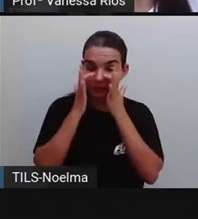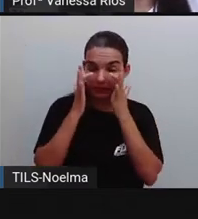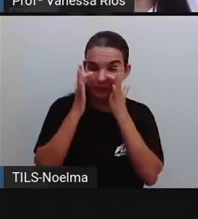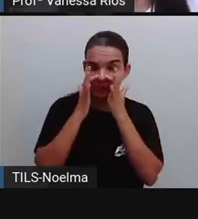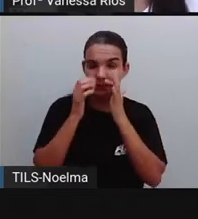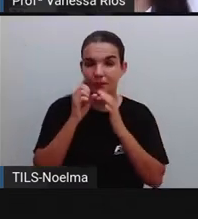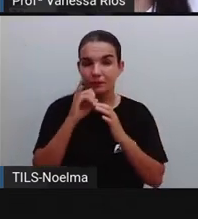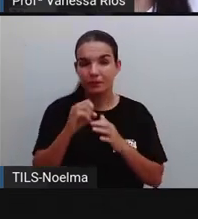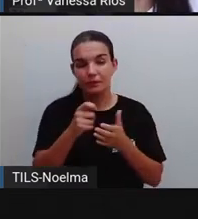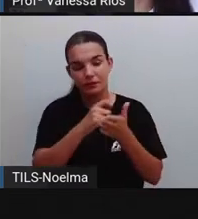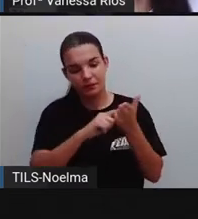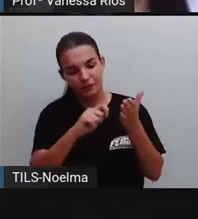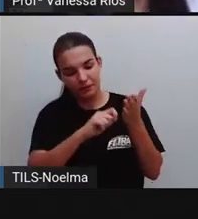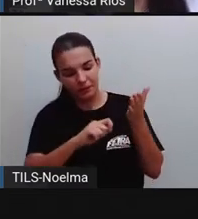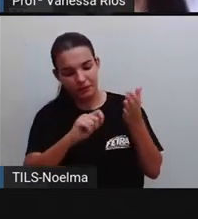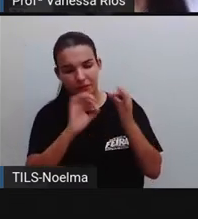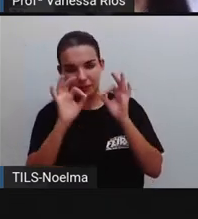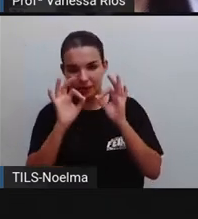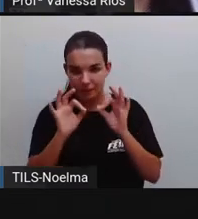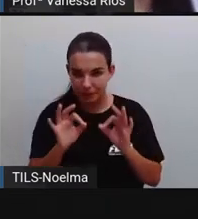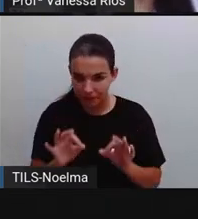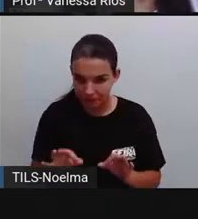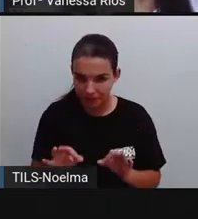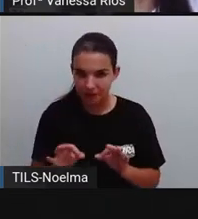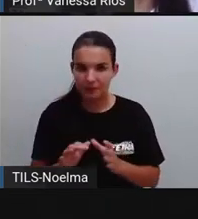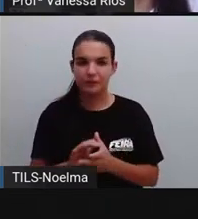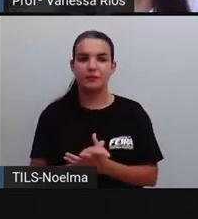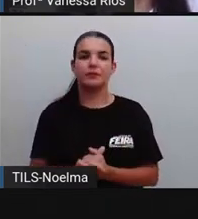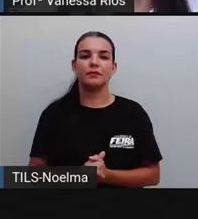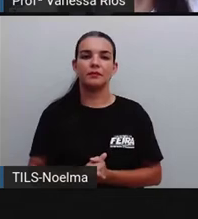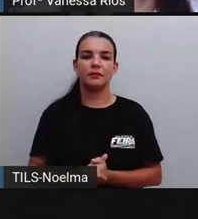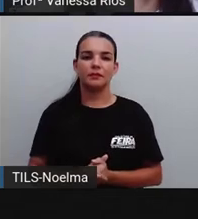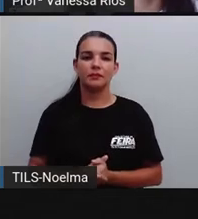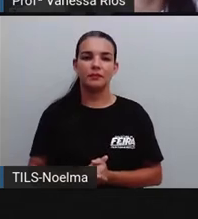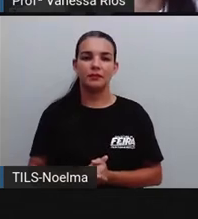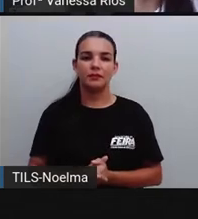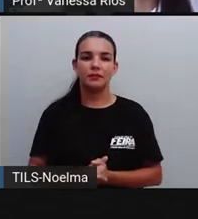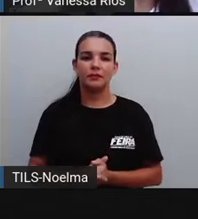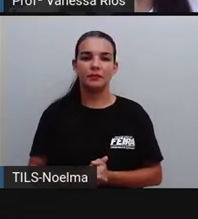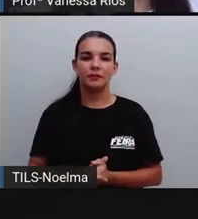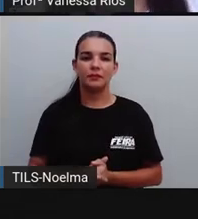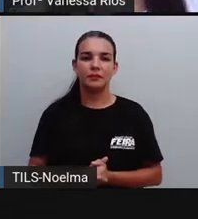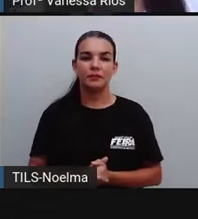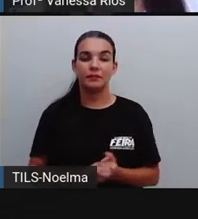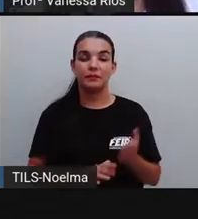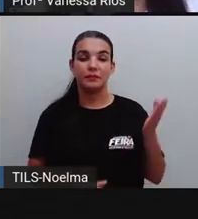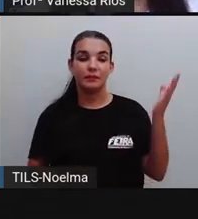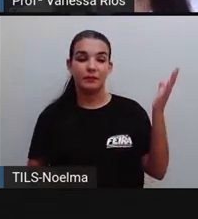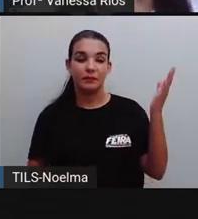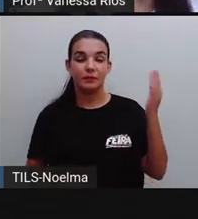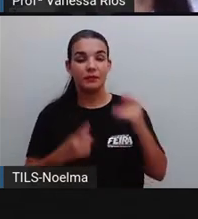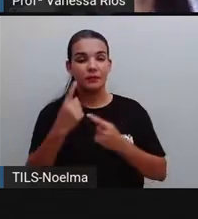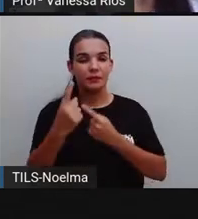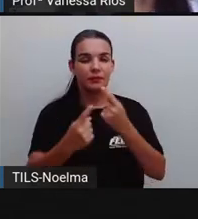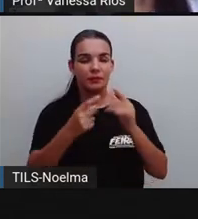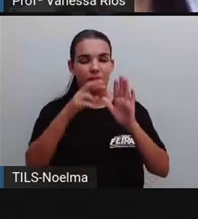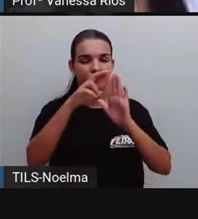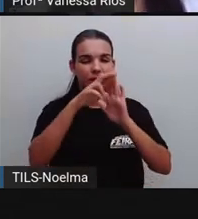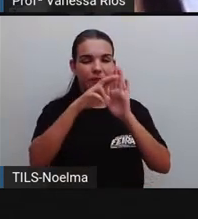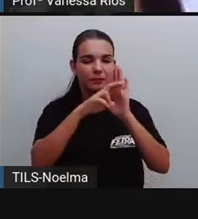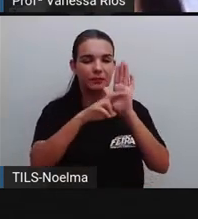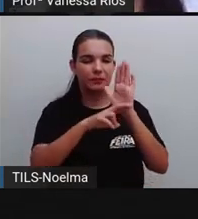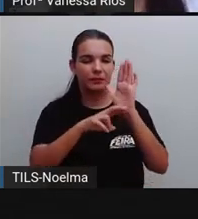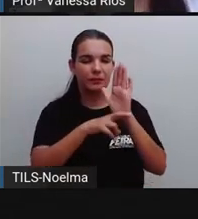como é que a gente faz para escrever as palavras de forma correta. Então a Pró trouxe aqui algumas regras que